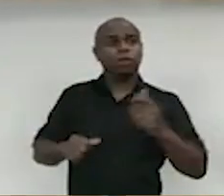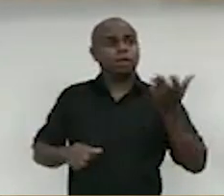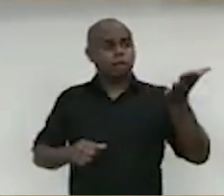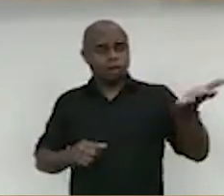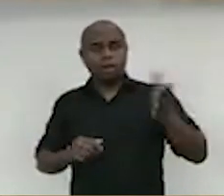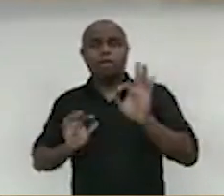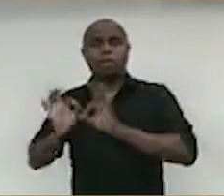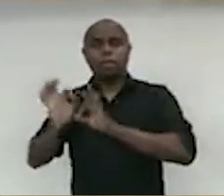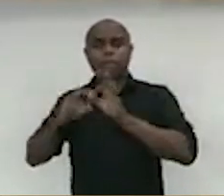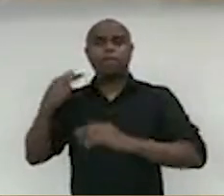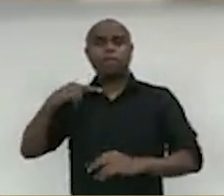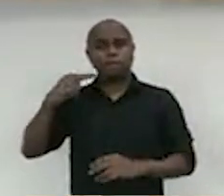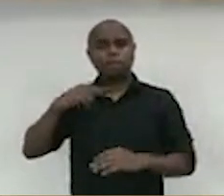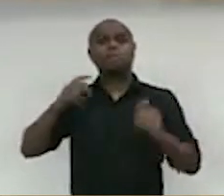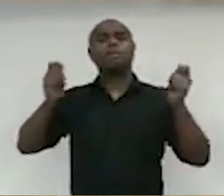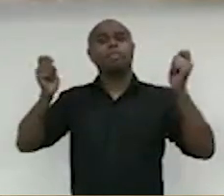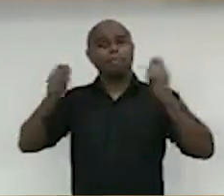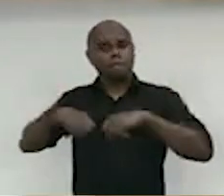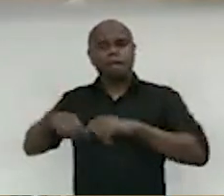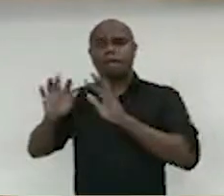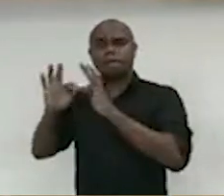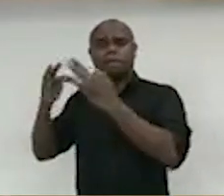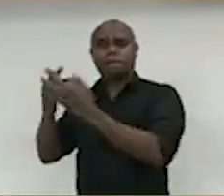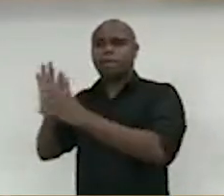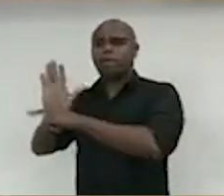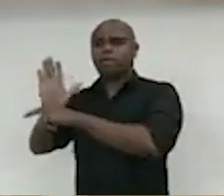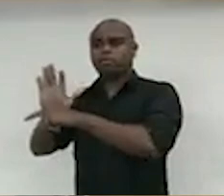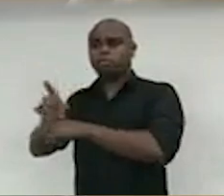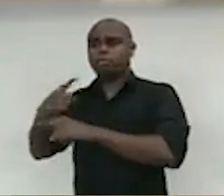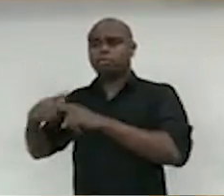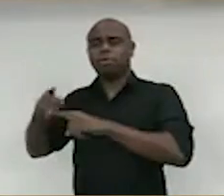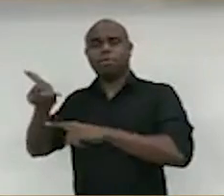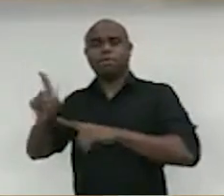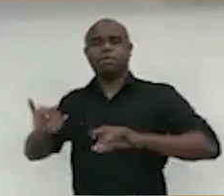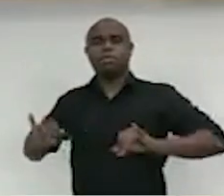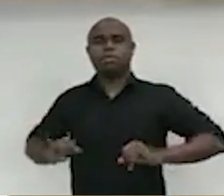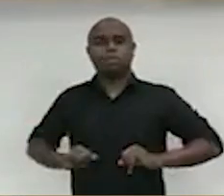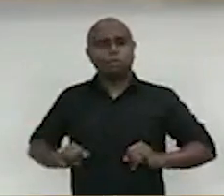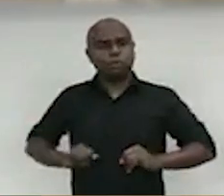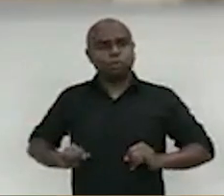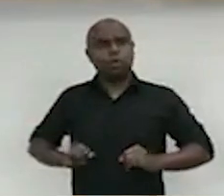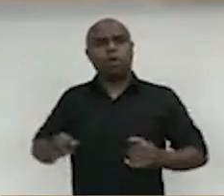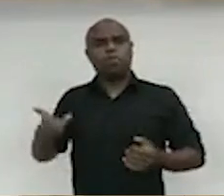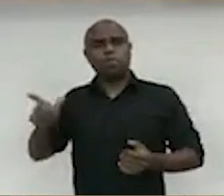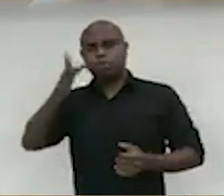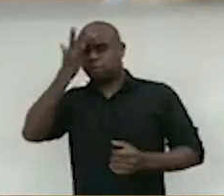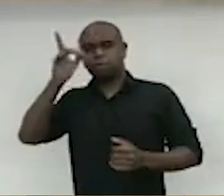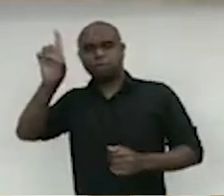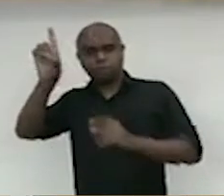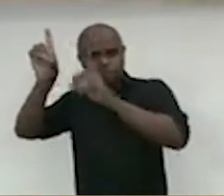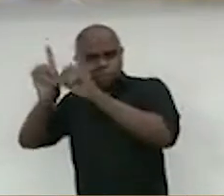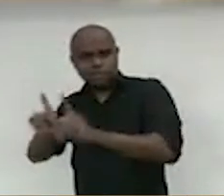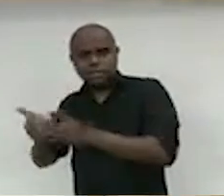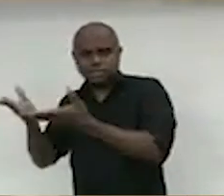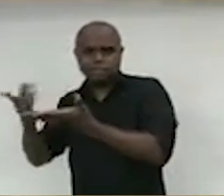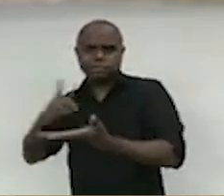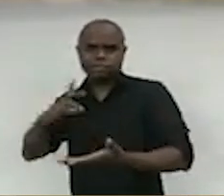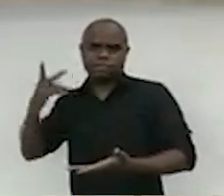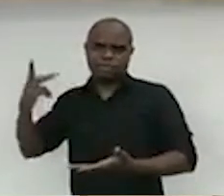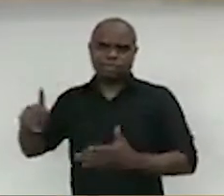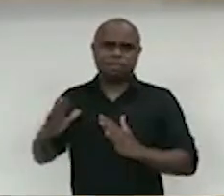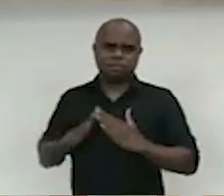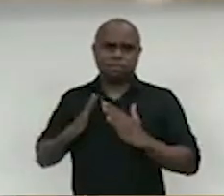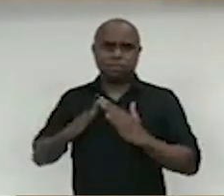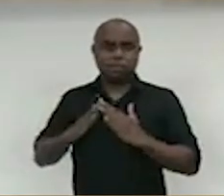contempla as famílias que sofrem tanto com os seus parentes, com os seus filhos. Enquanto isso, a gente vai